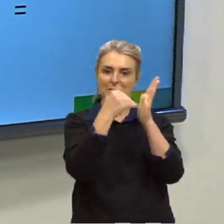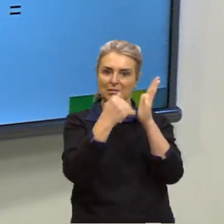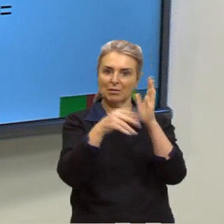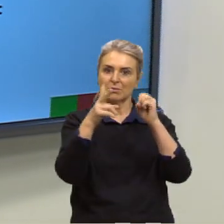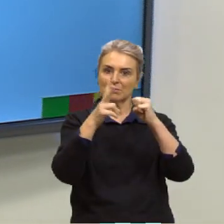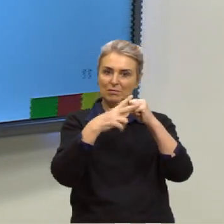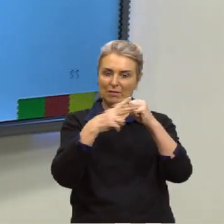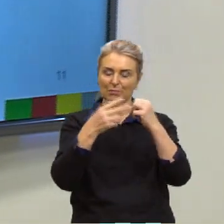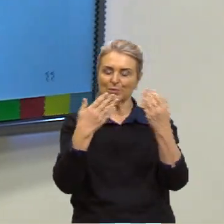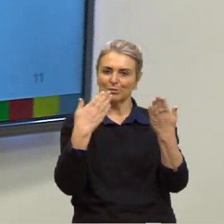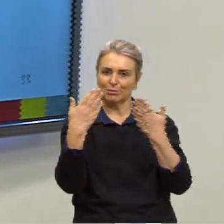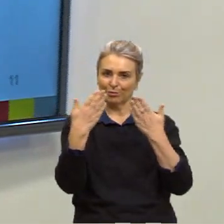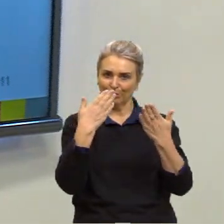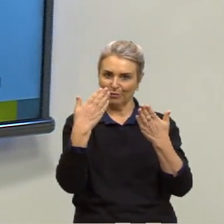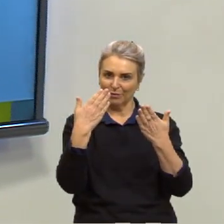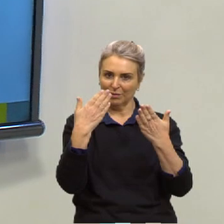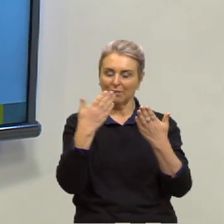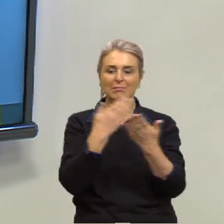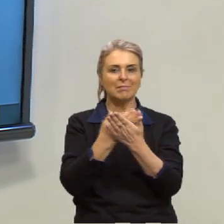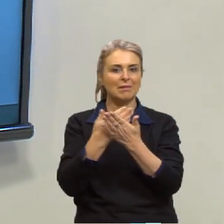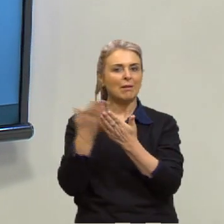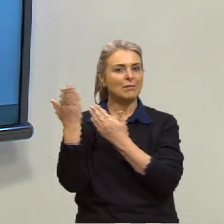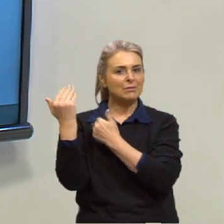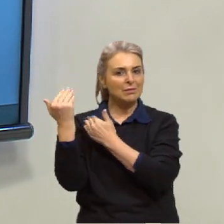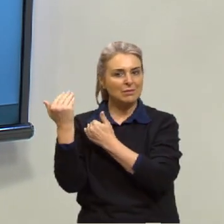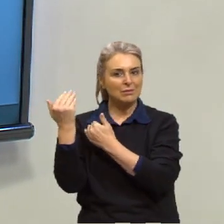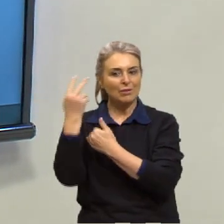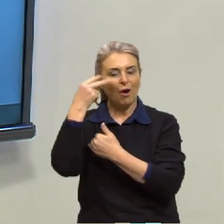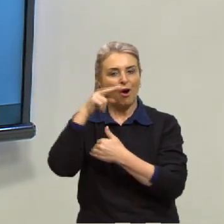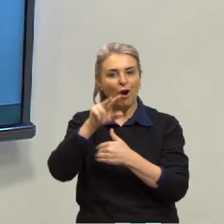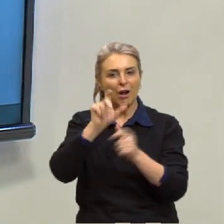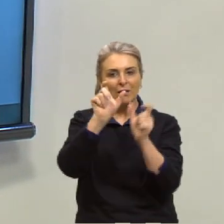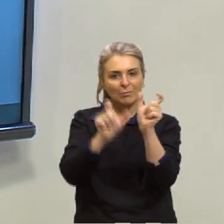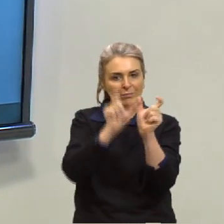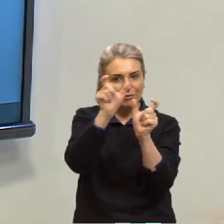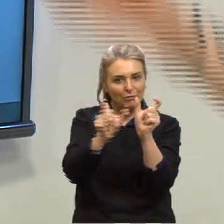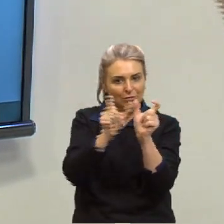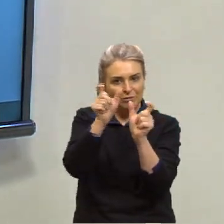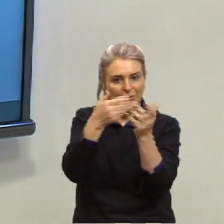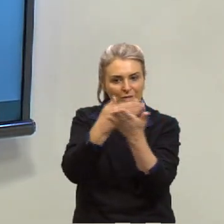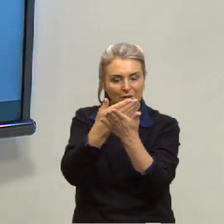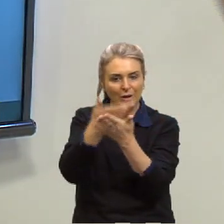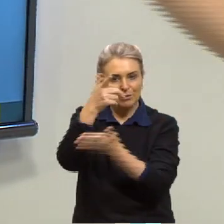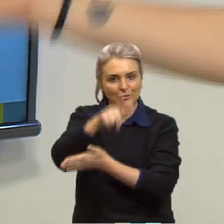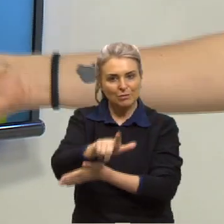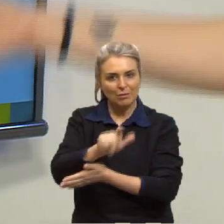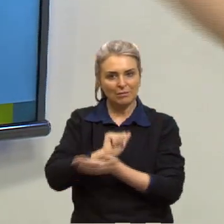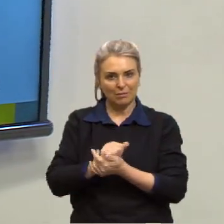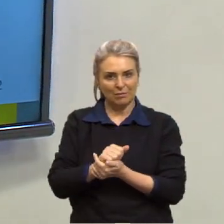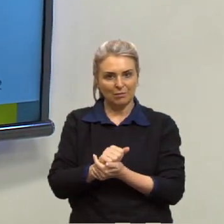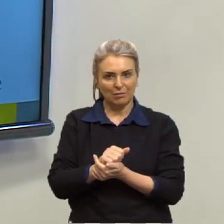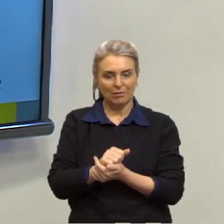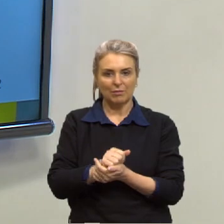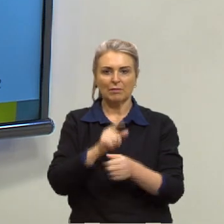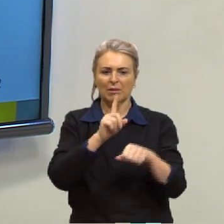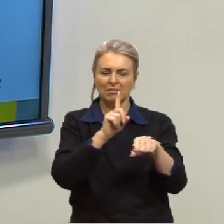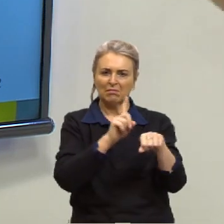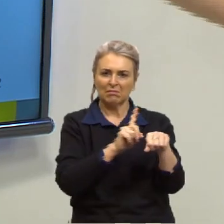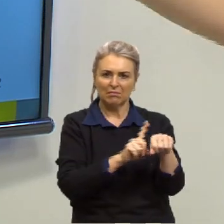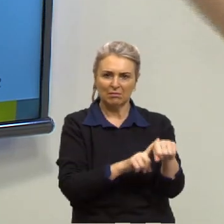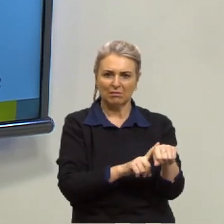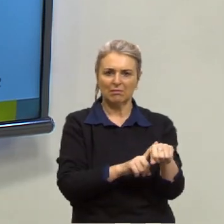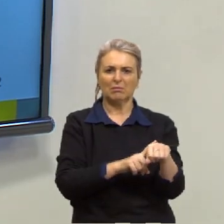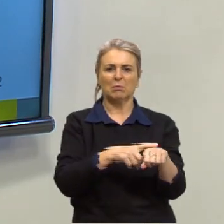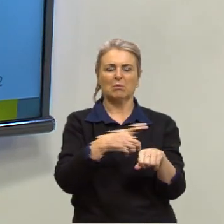vocês tiverem dúvida, estão em aulas anteriores de morfologia. Vocês podem retomar. A gente fala sobre tempo, a gente fala